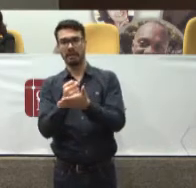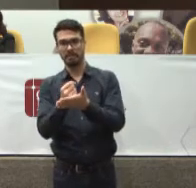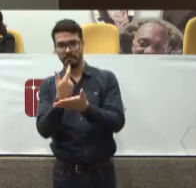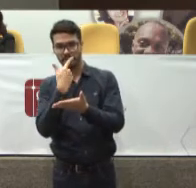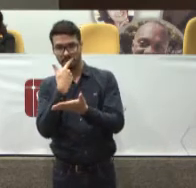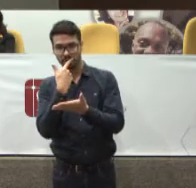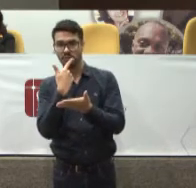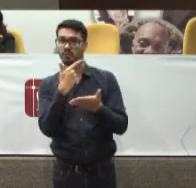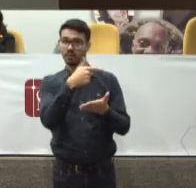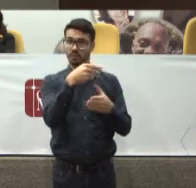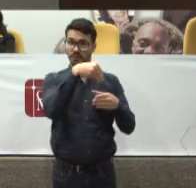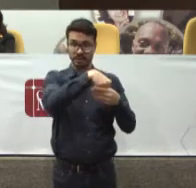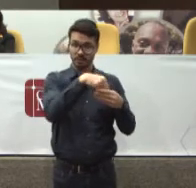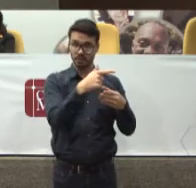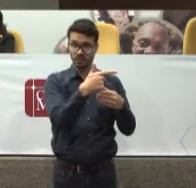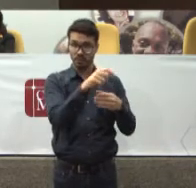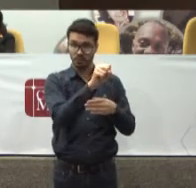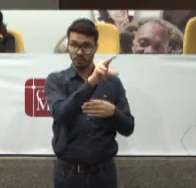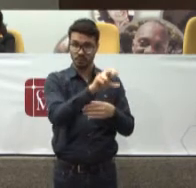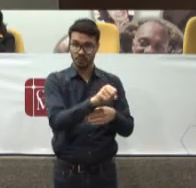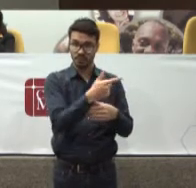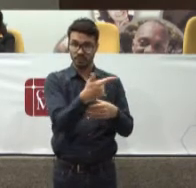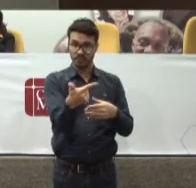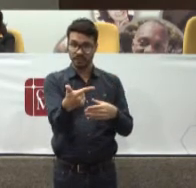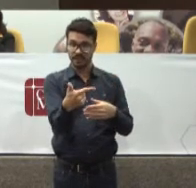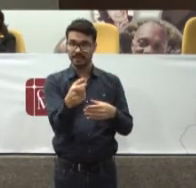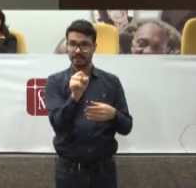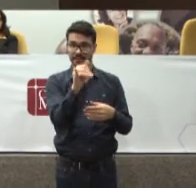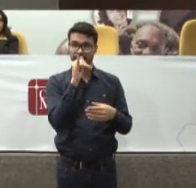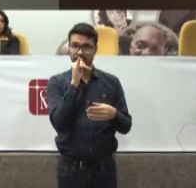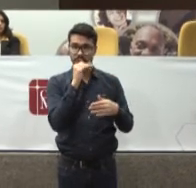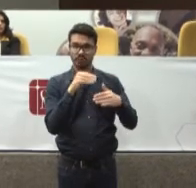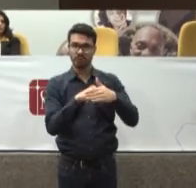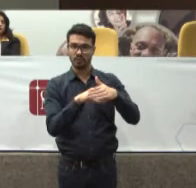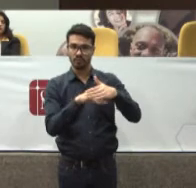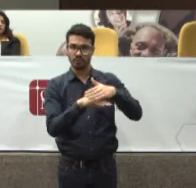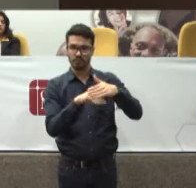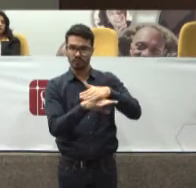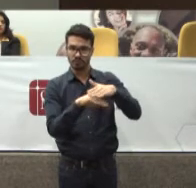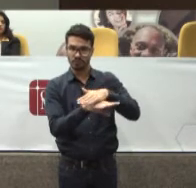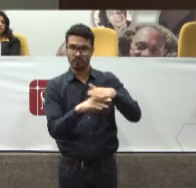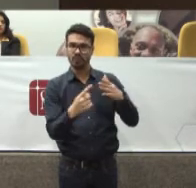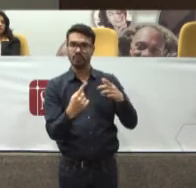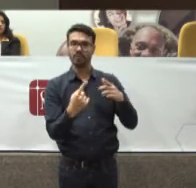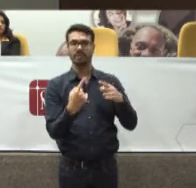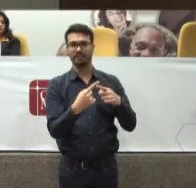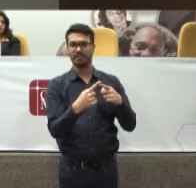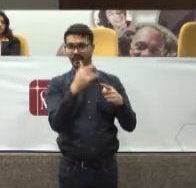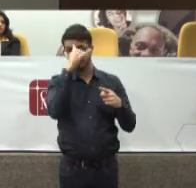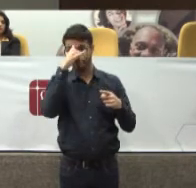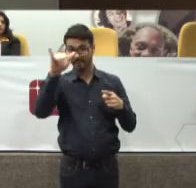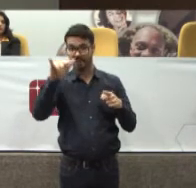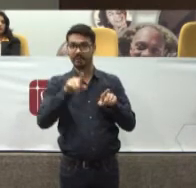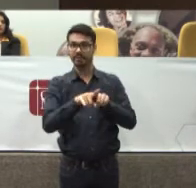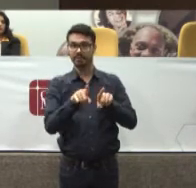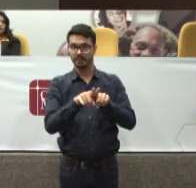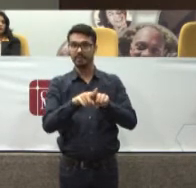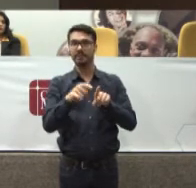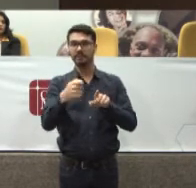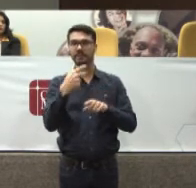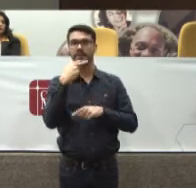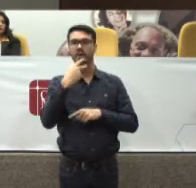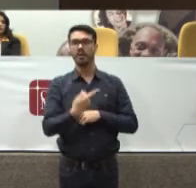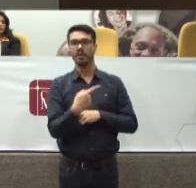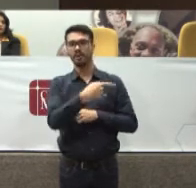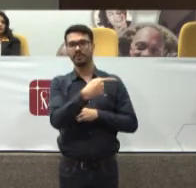não está Na política pública De saúde Se eu guardo Reservas Contra esse tipo De judicialização Eu também tenho Que reconhecer